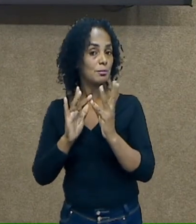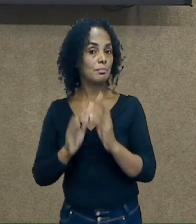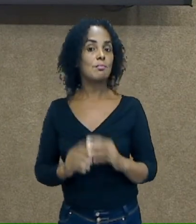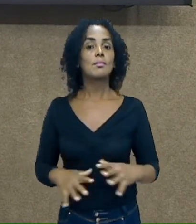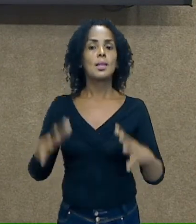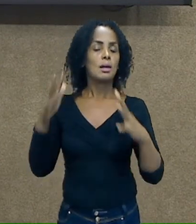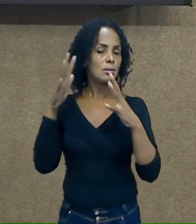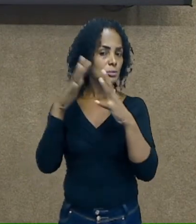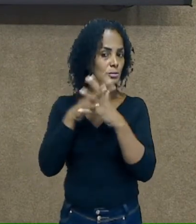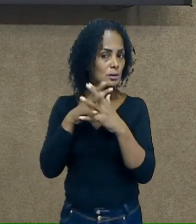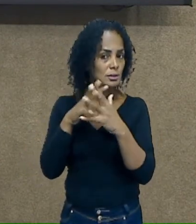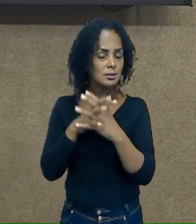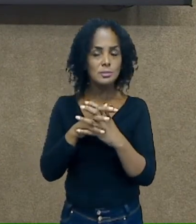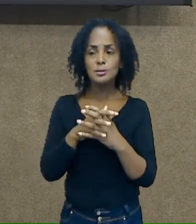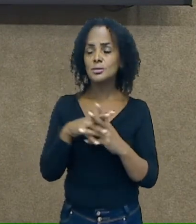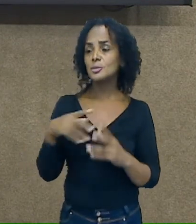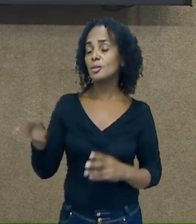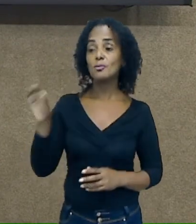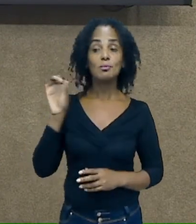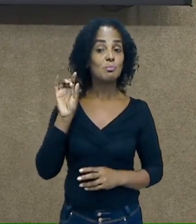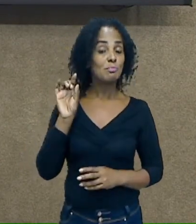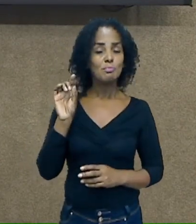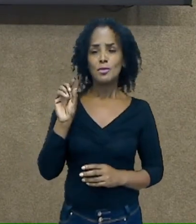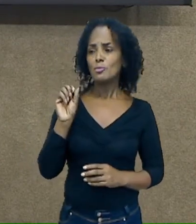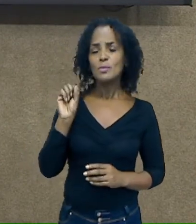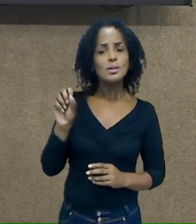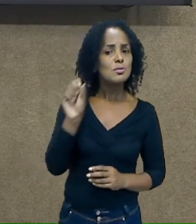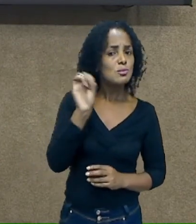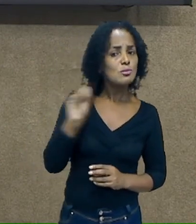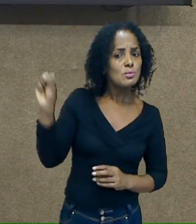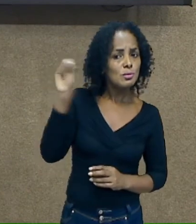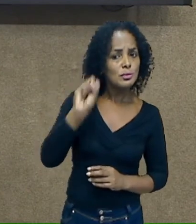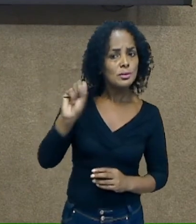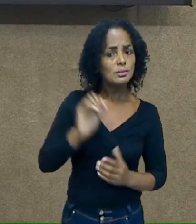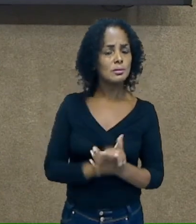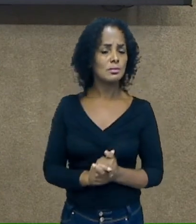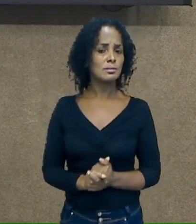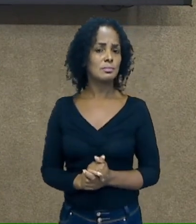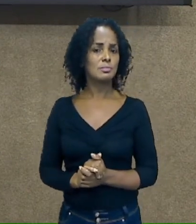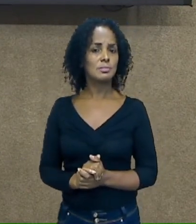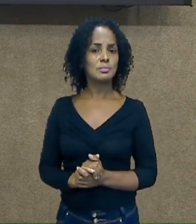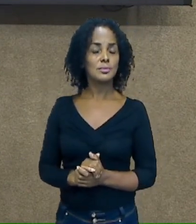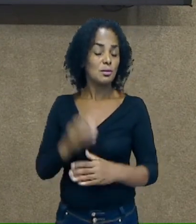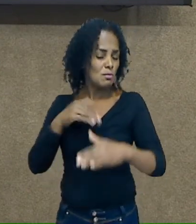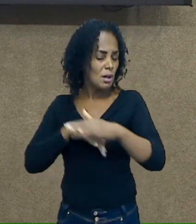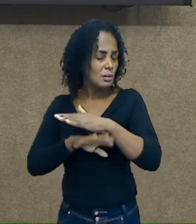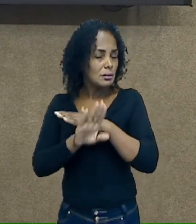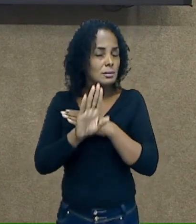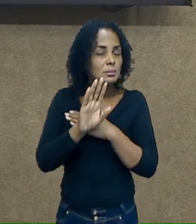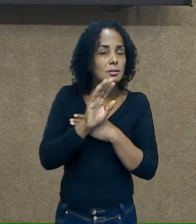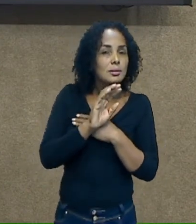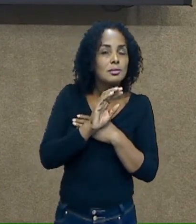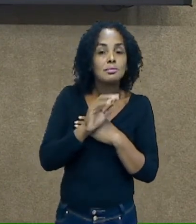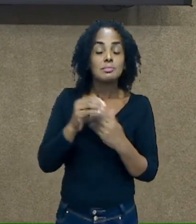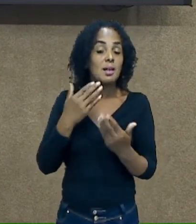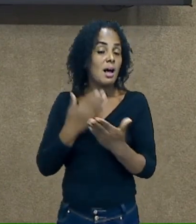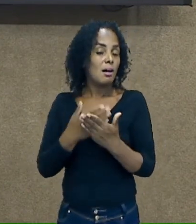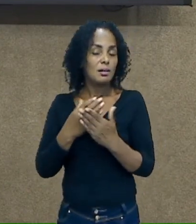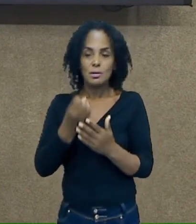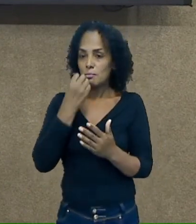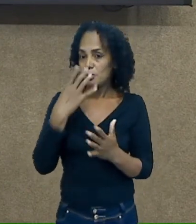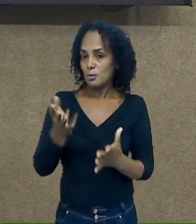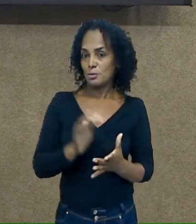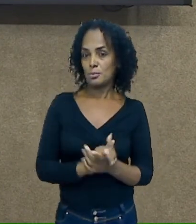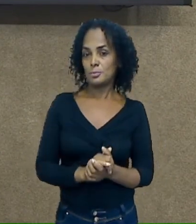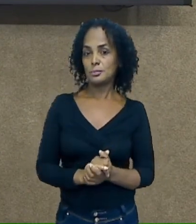não funciona sozinho. Vocês gravando isso, essa aula já foi um sucesso. Eu espero que vocês estudem